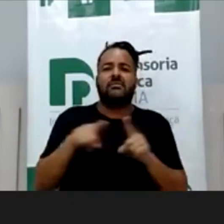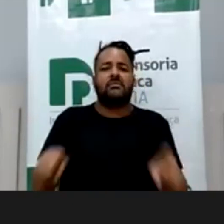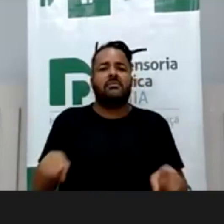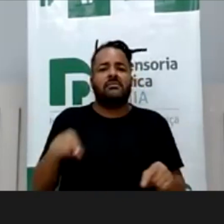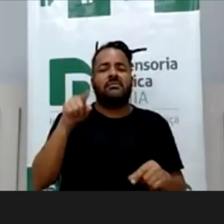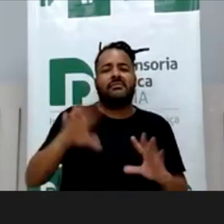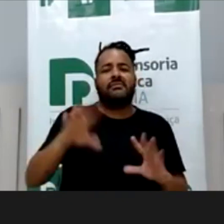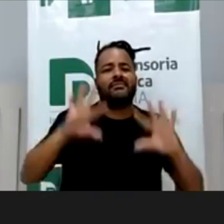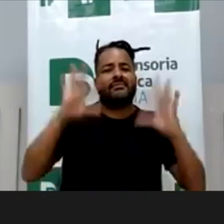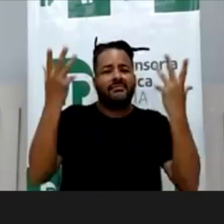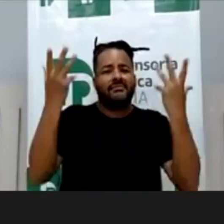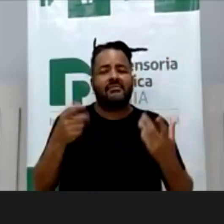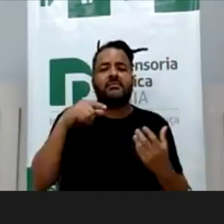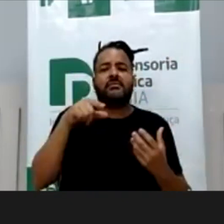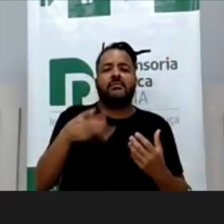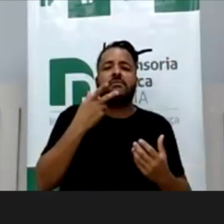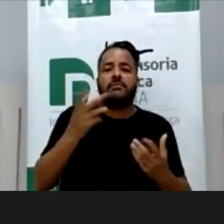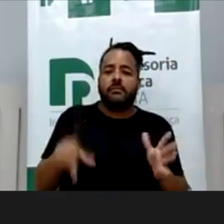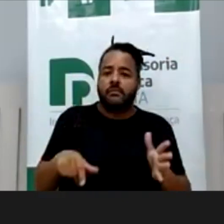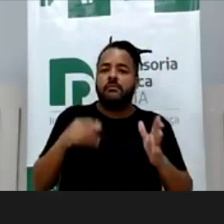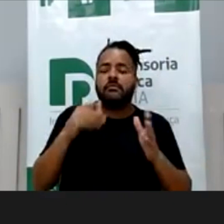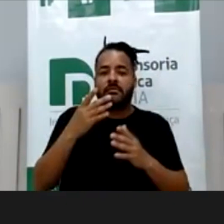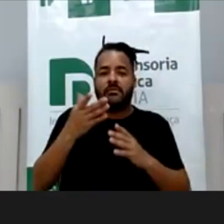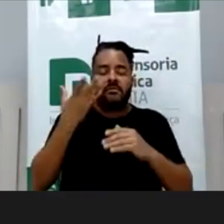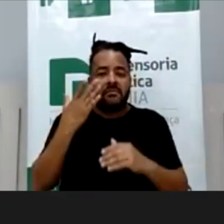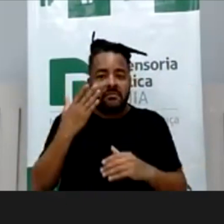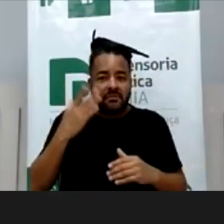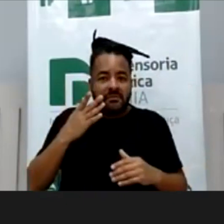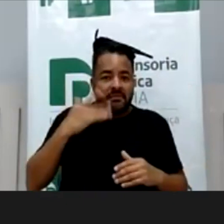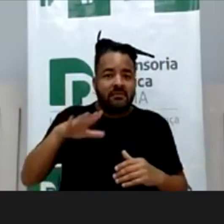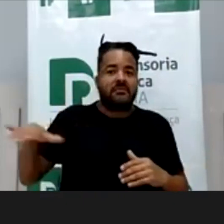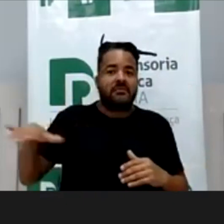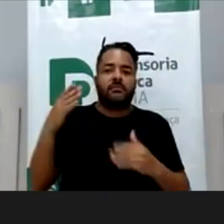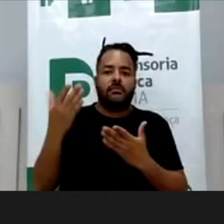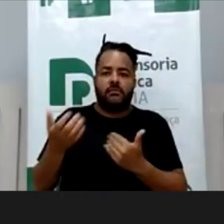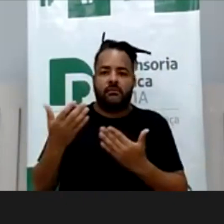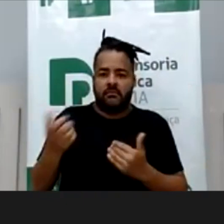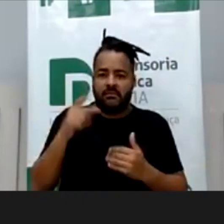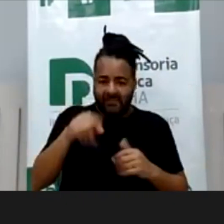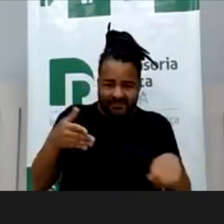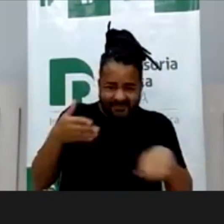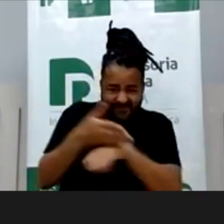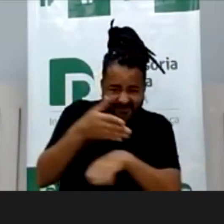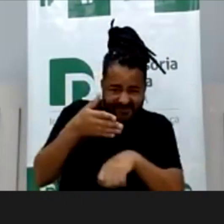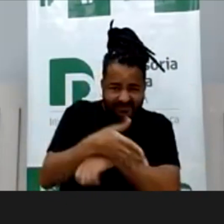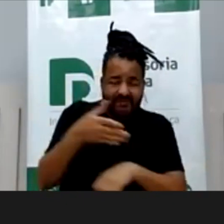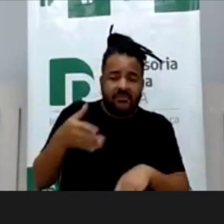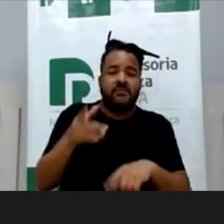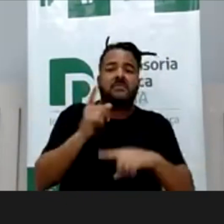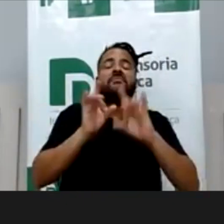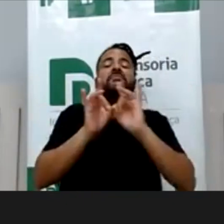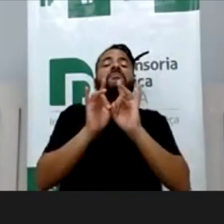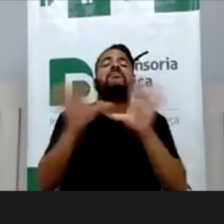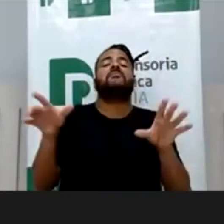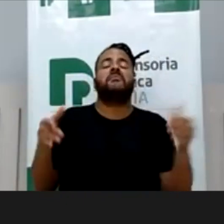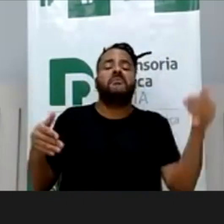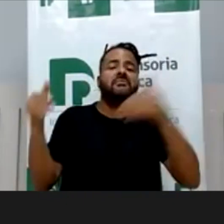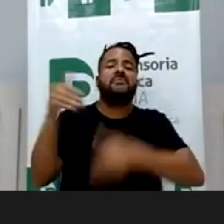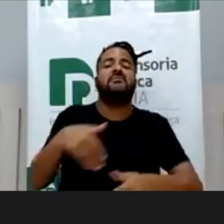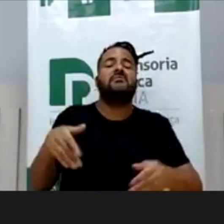essa festa, de fato, é para a criança e a adolescente estar participando? E por que é permitido eles participarem lá